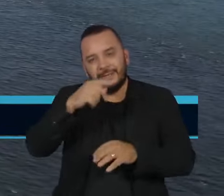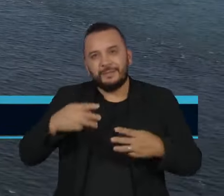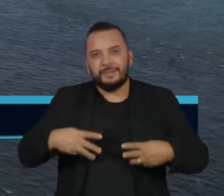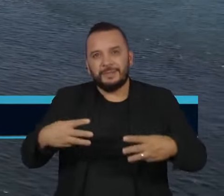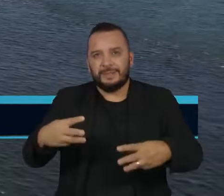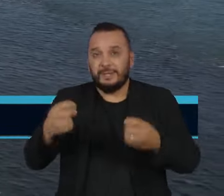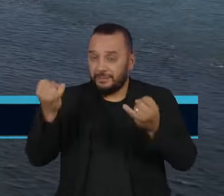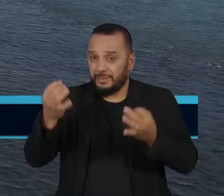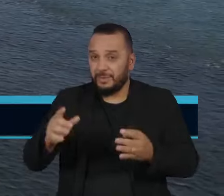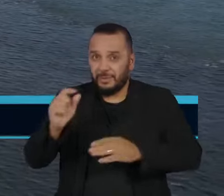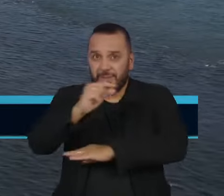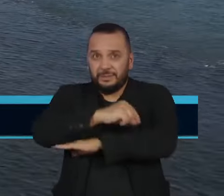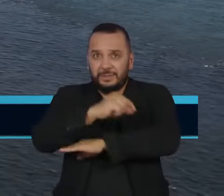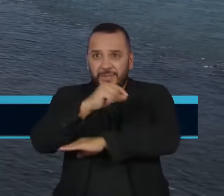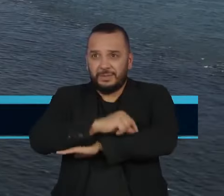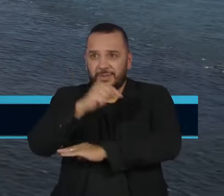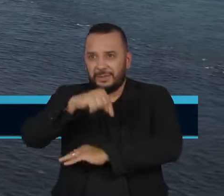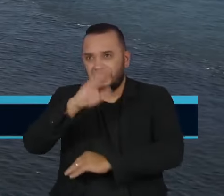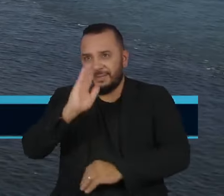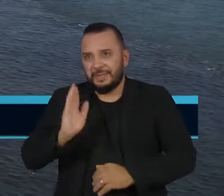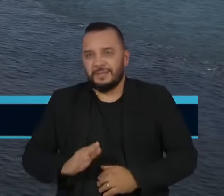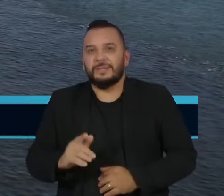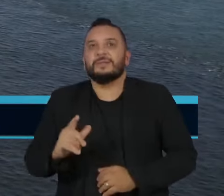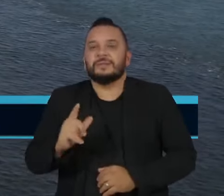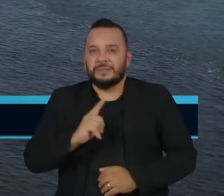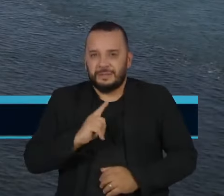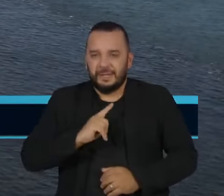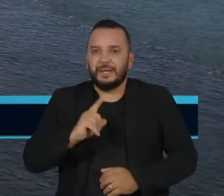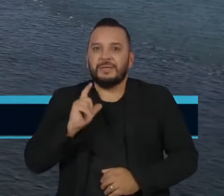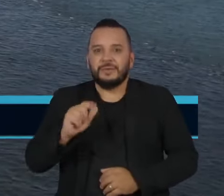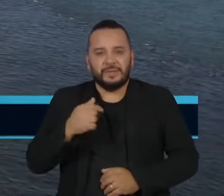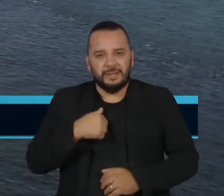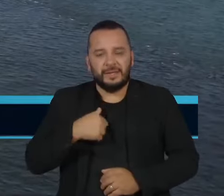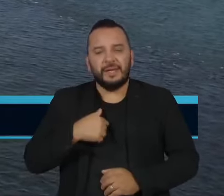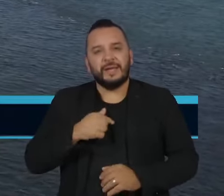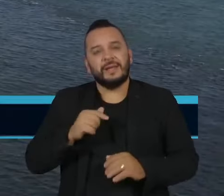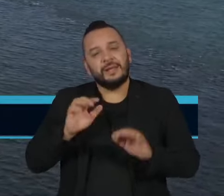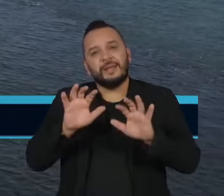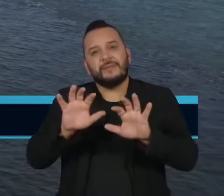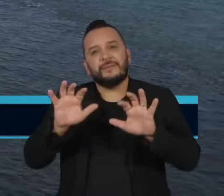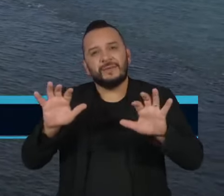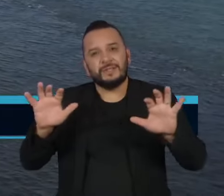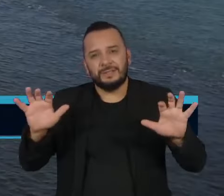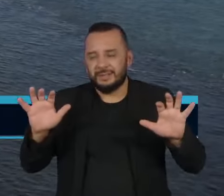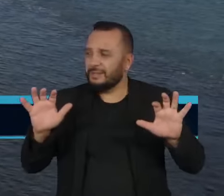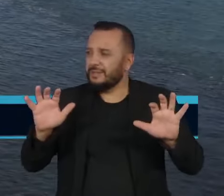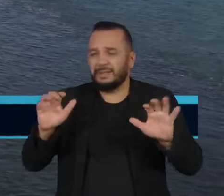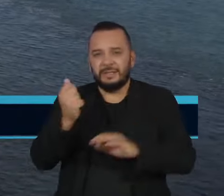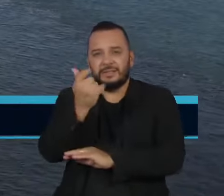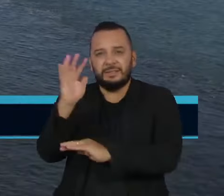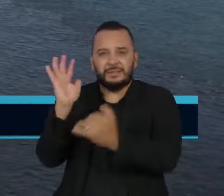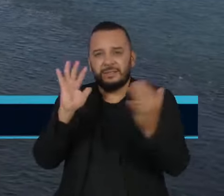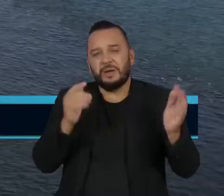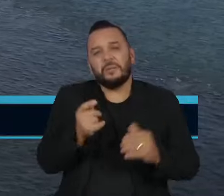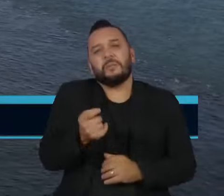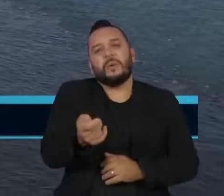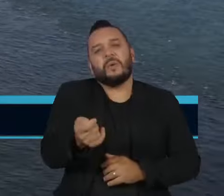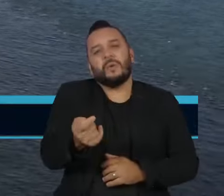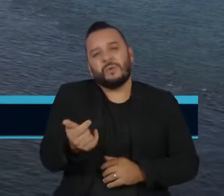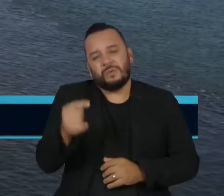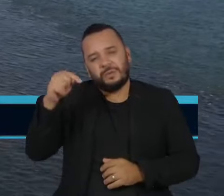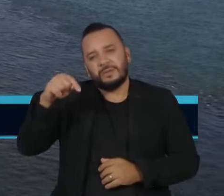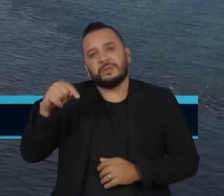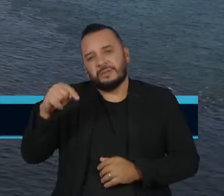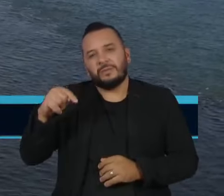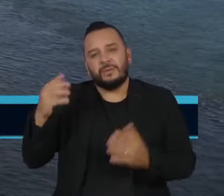o petróleo produzido no Brasil tem uma pegada de carbono inferior à média global. Isso quer dizer que emite menos